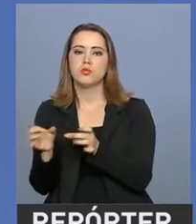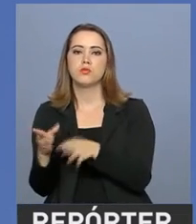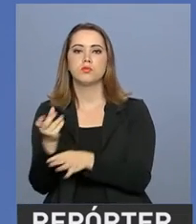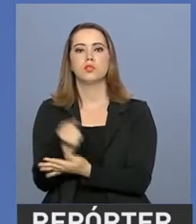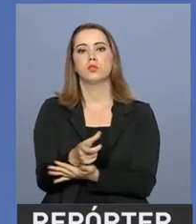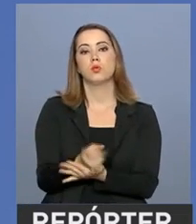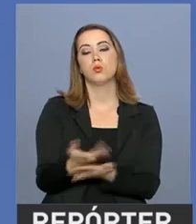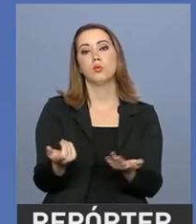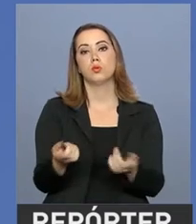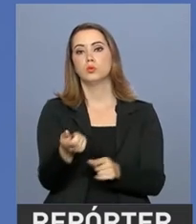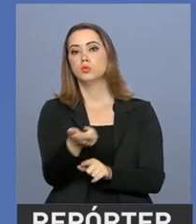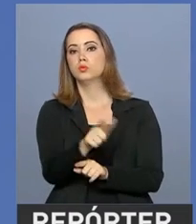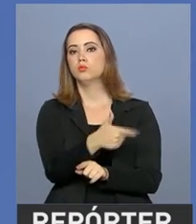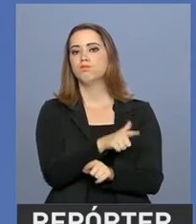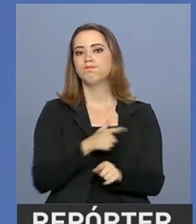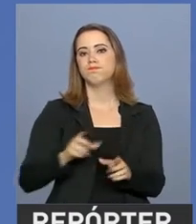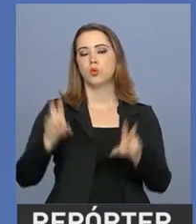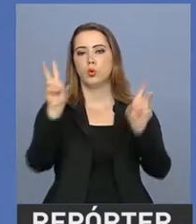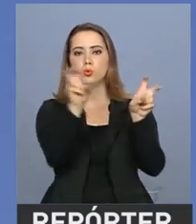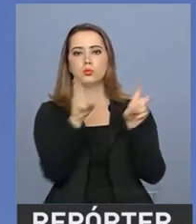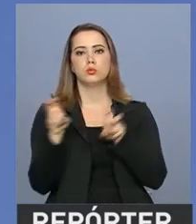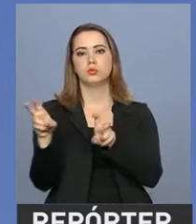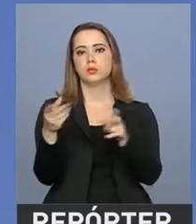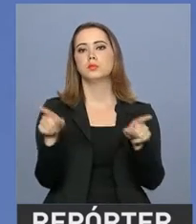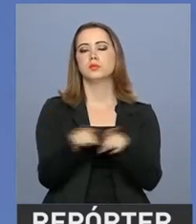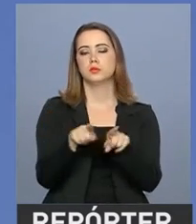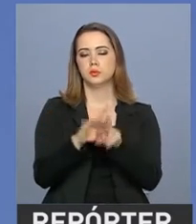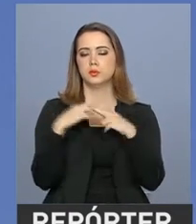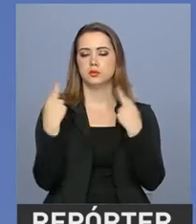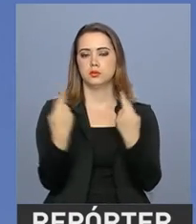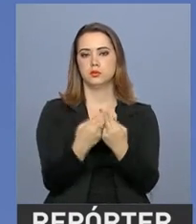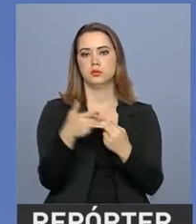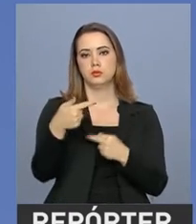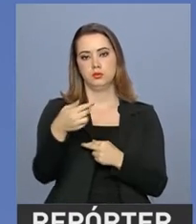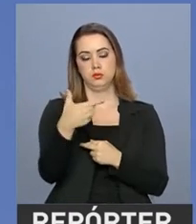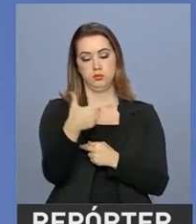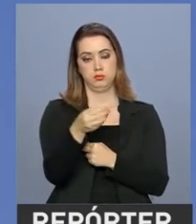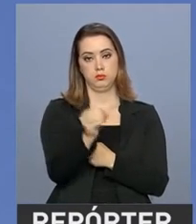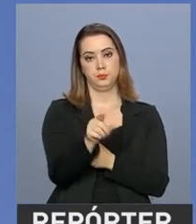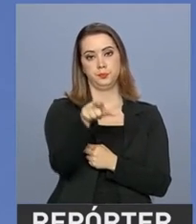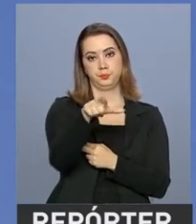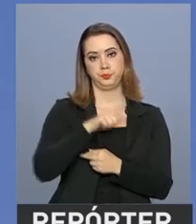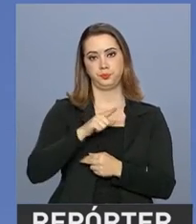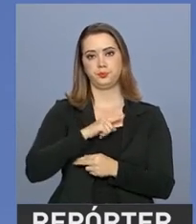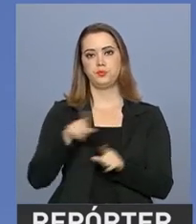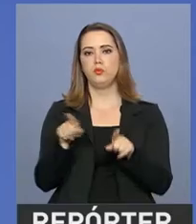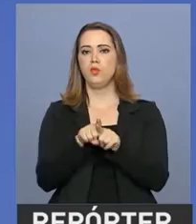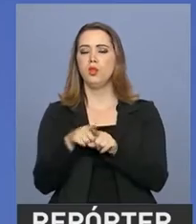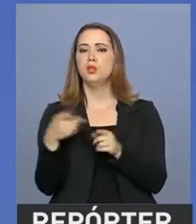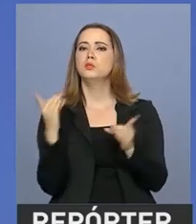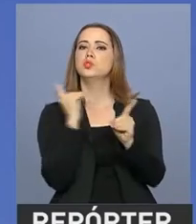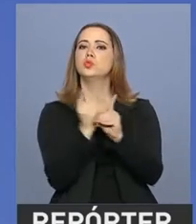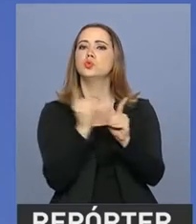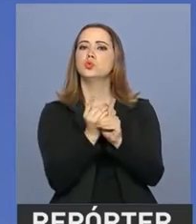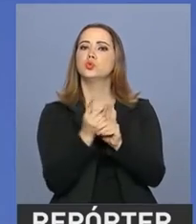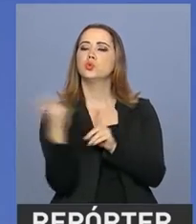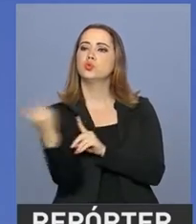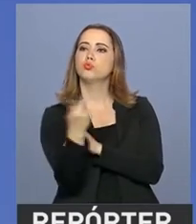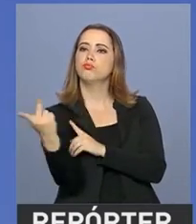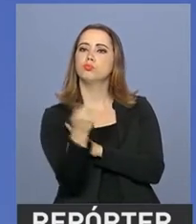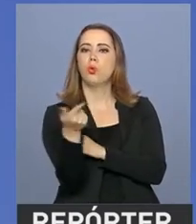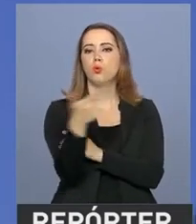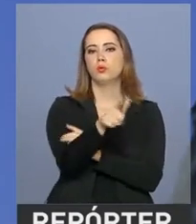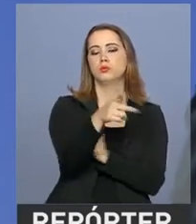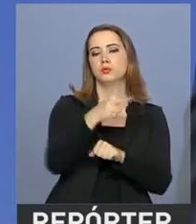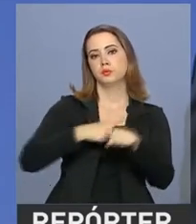e áreas e outros temas desse tipo. Michel Temer também deve participar de encontros bilaterais com líderes de outros